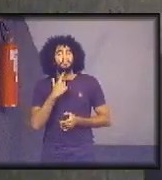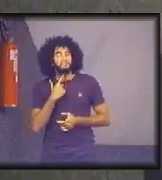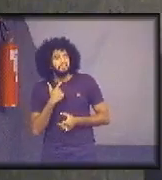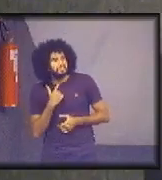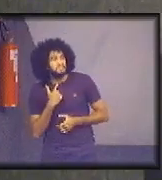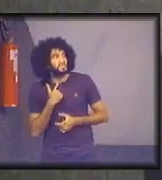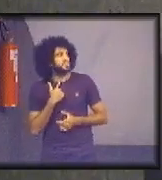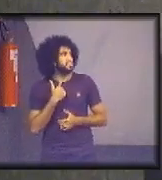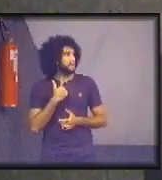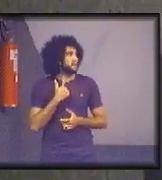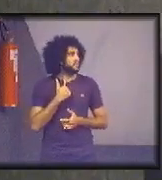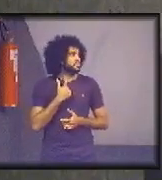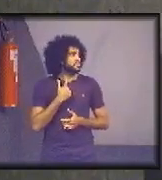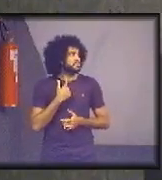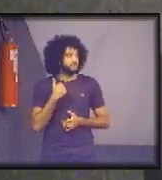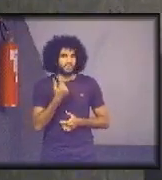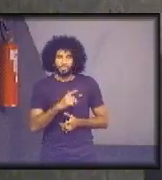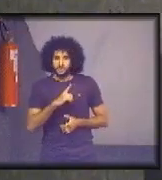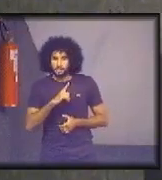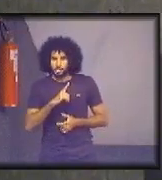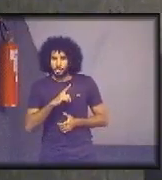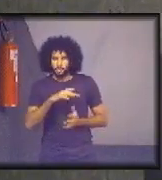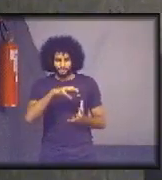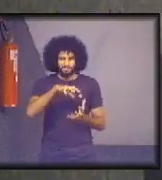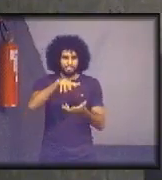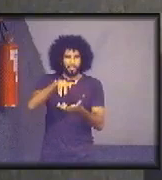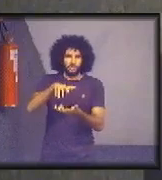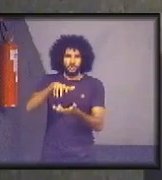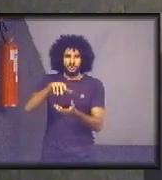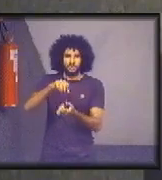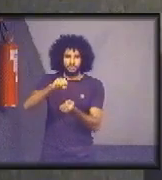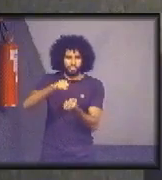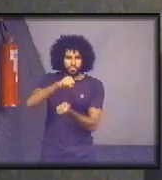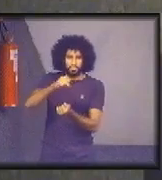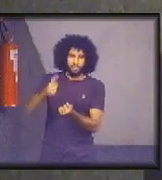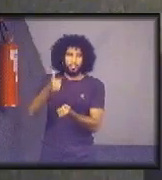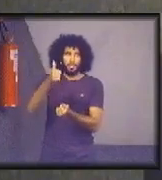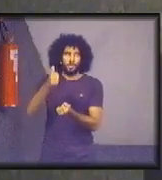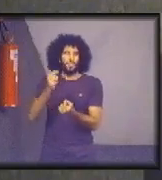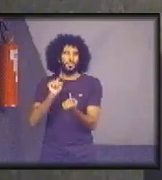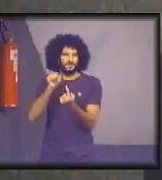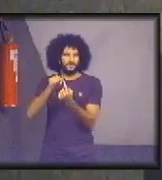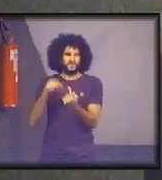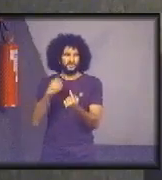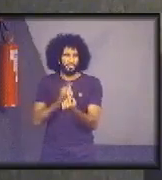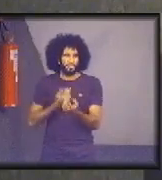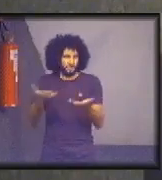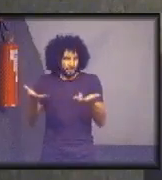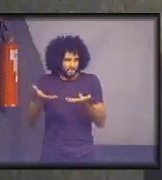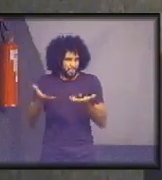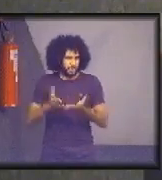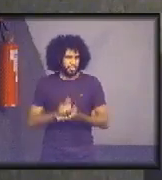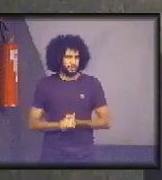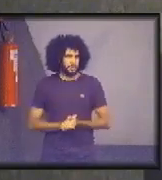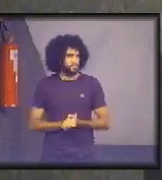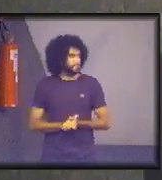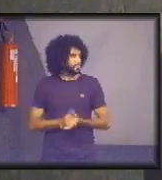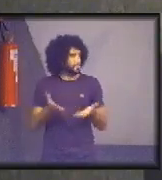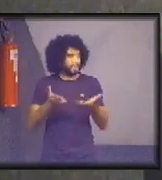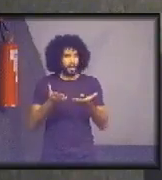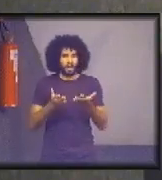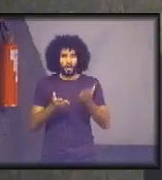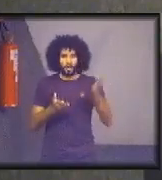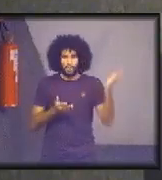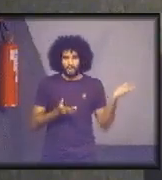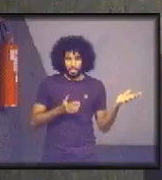a gente ter um mundo mais sustentável, que é o nosso objetivo, que a gente está aqui hoje, que nos encontramos aqui hoje. Agora vou passar a palavra para